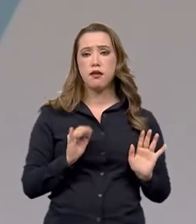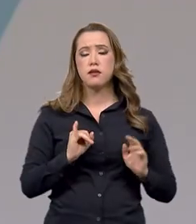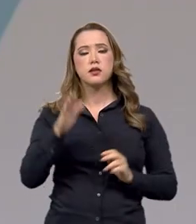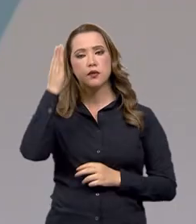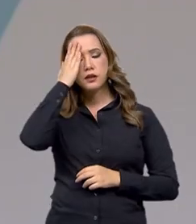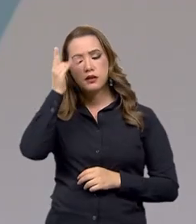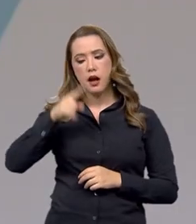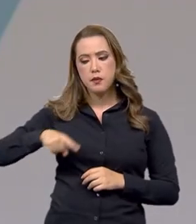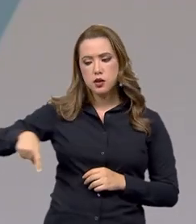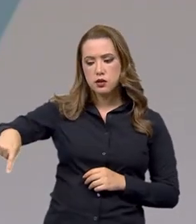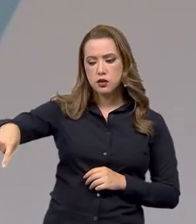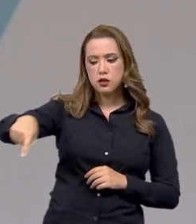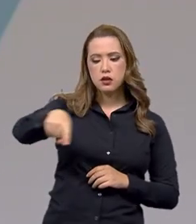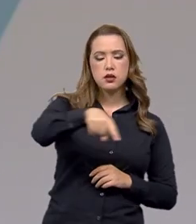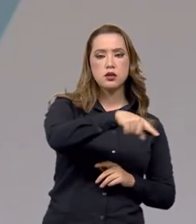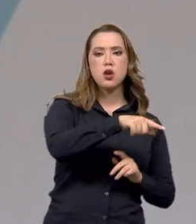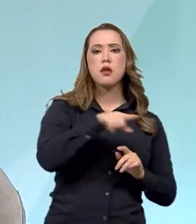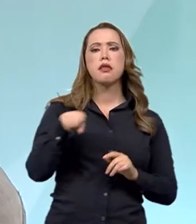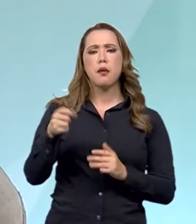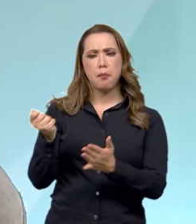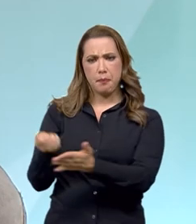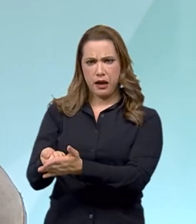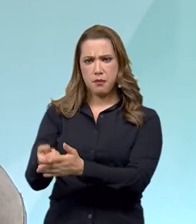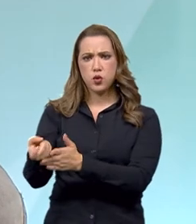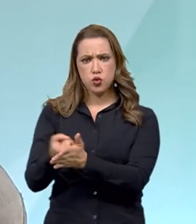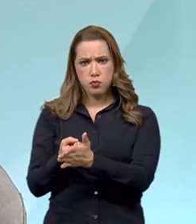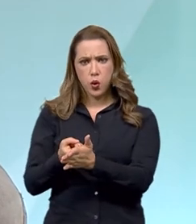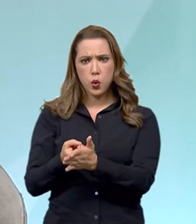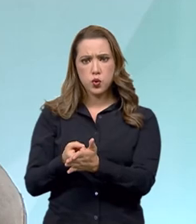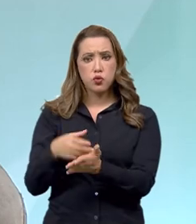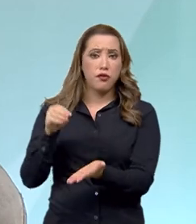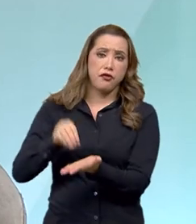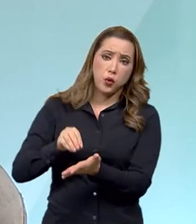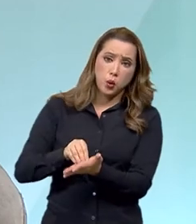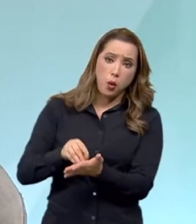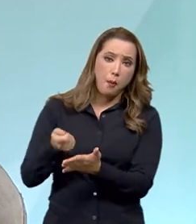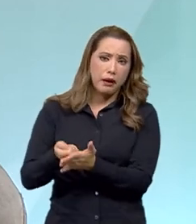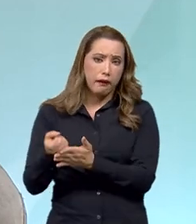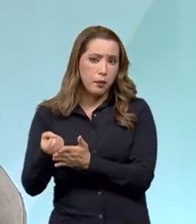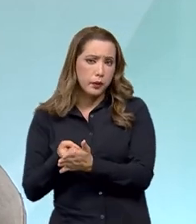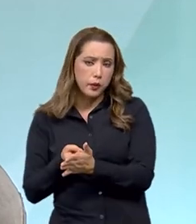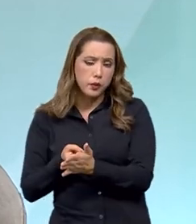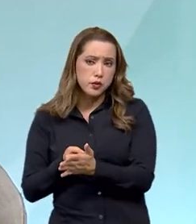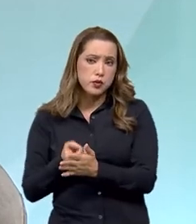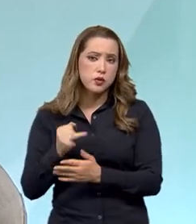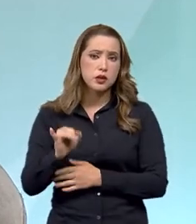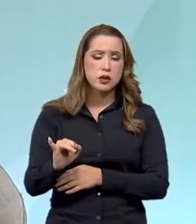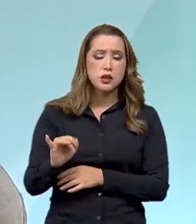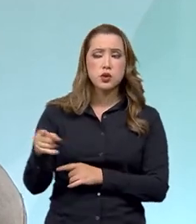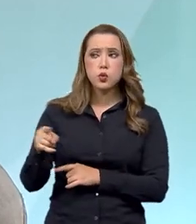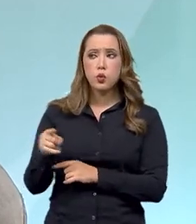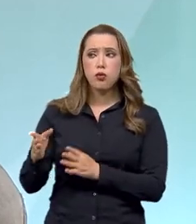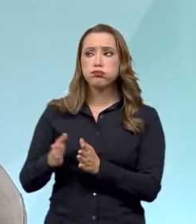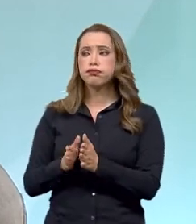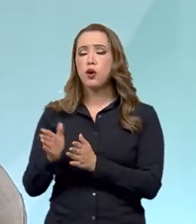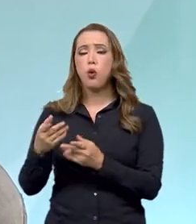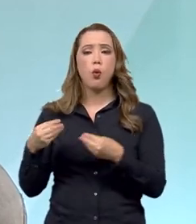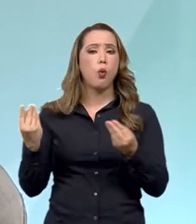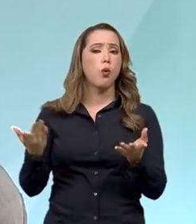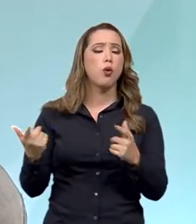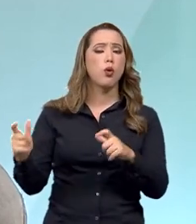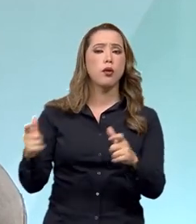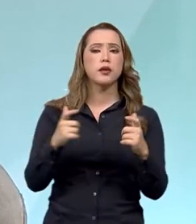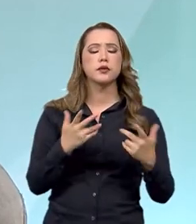tributo nessa cadeia de produção, se esse produto daí não foi desviado, se esse